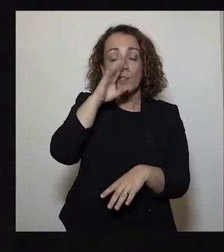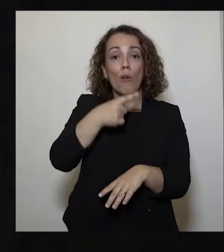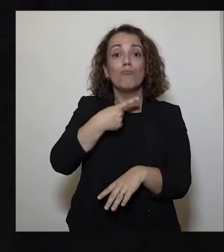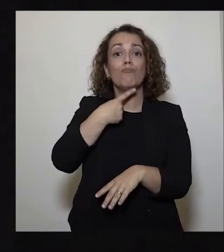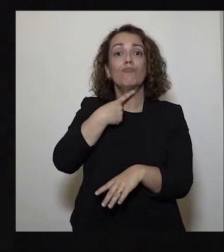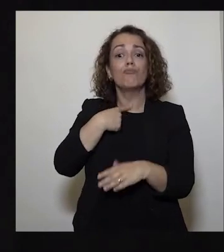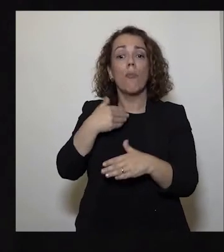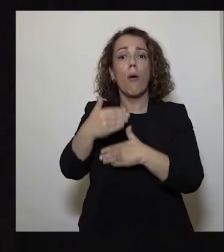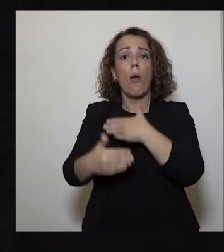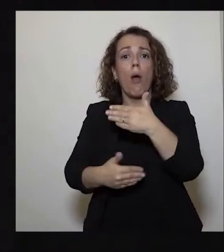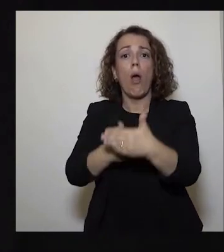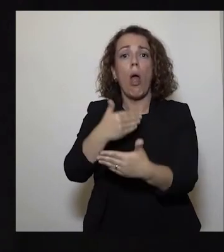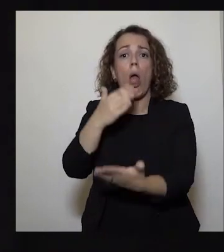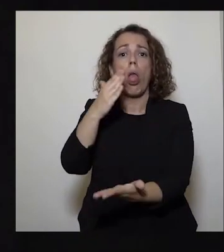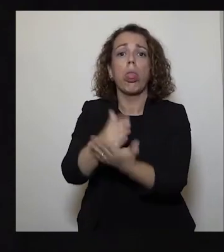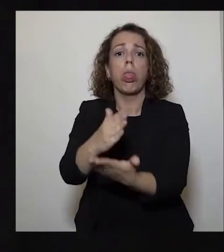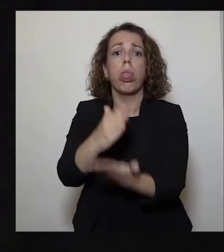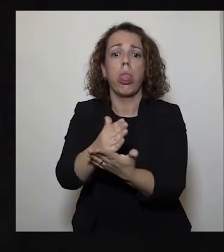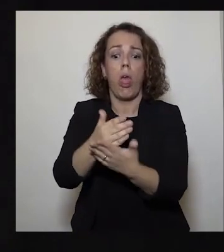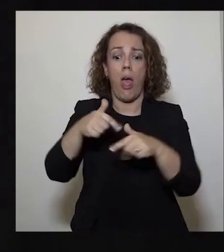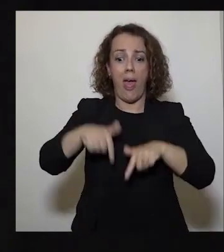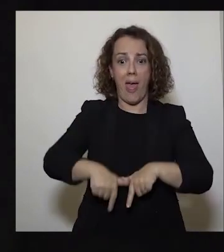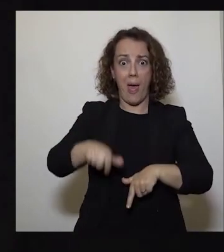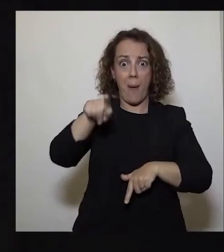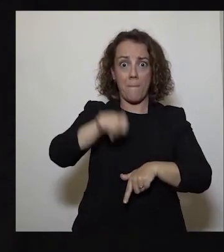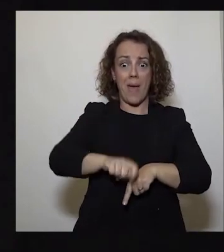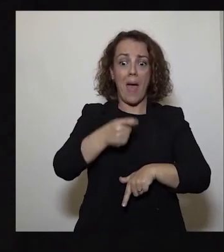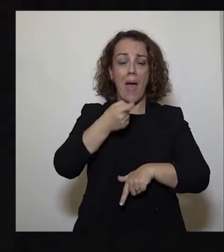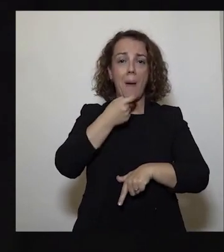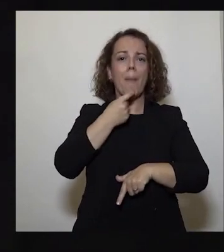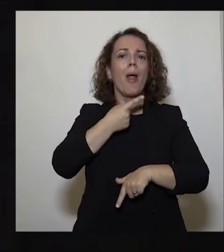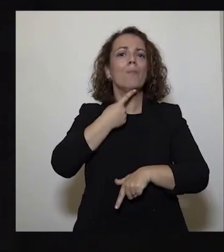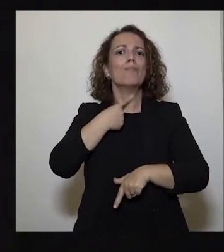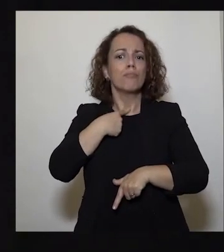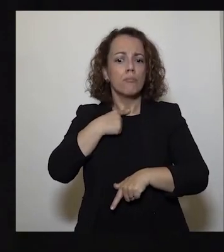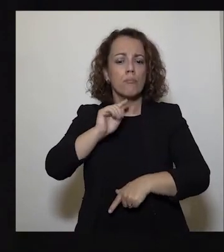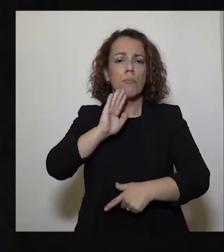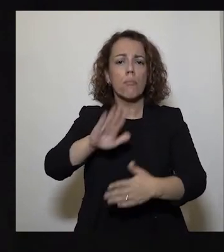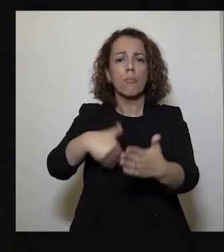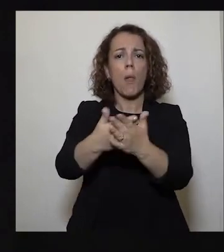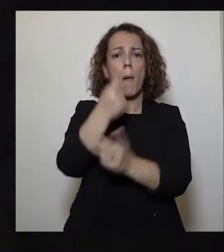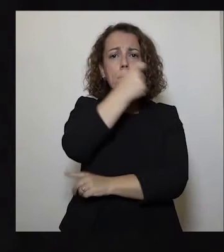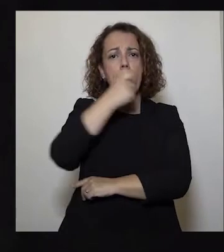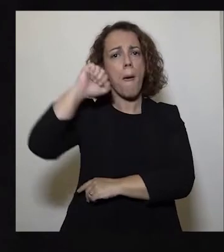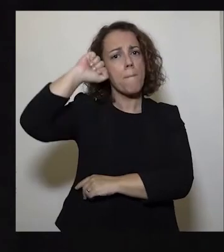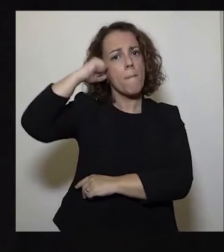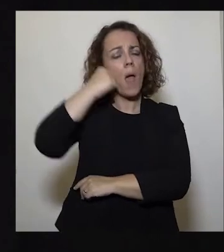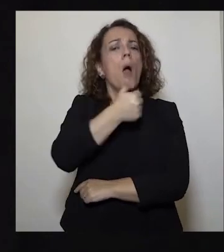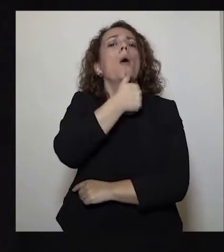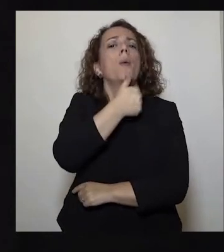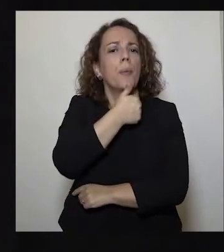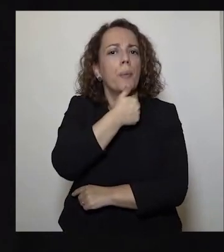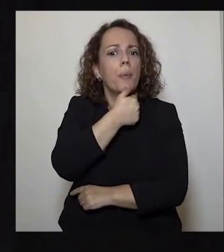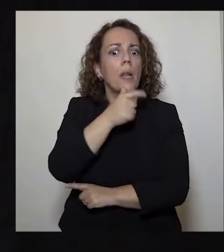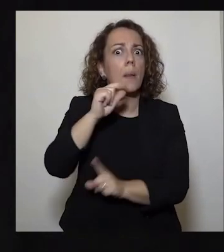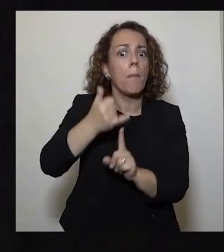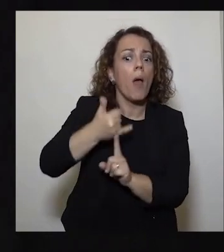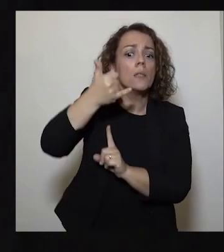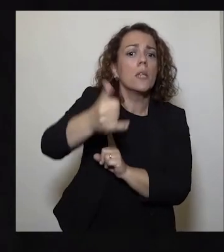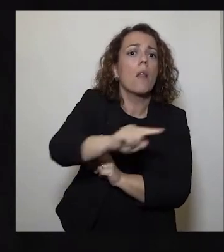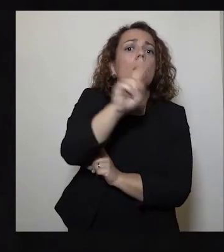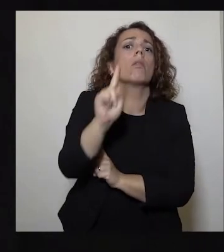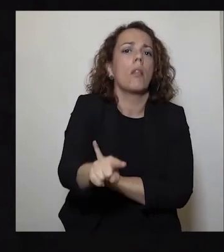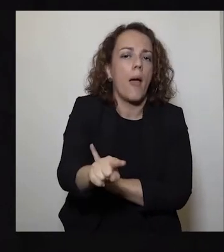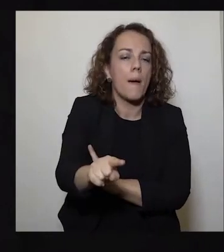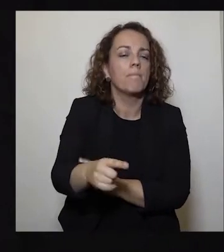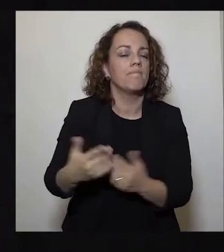precipitações em abril, deitarmos a perder maio e ainda o que se vai seguir. É